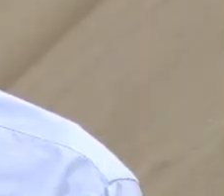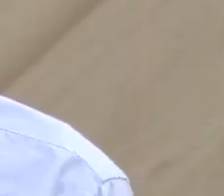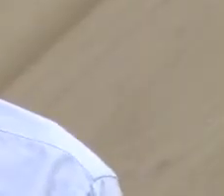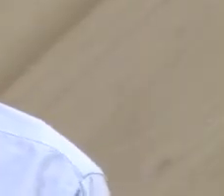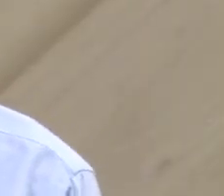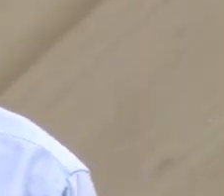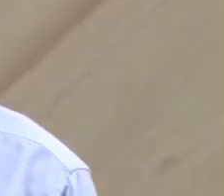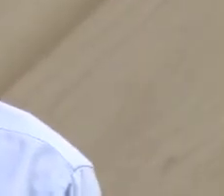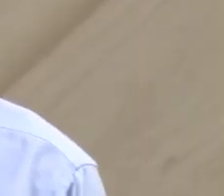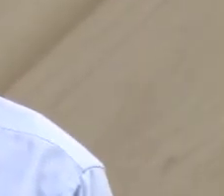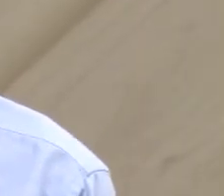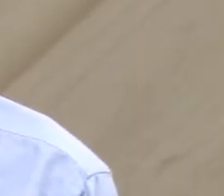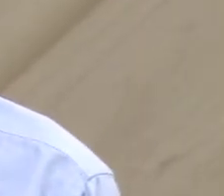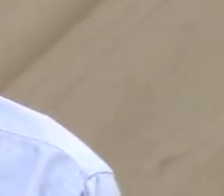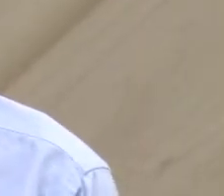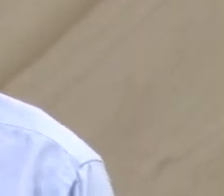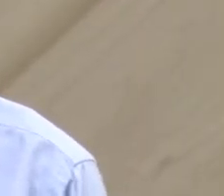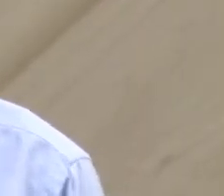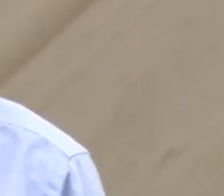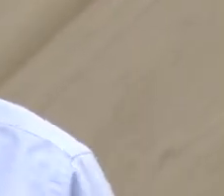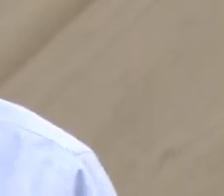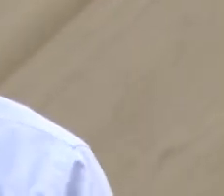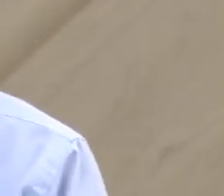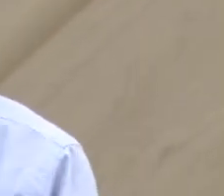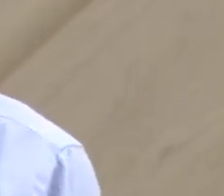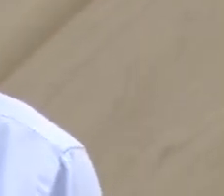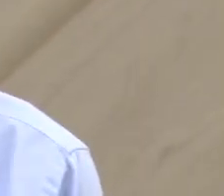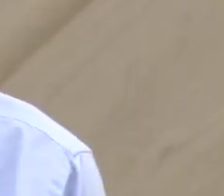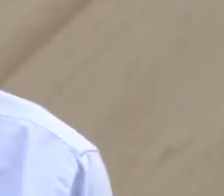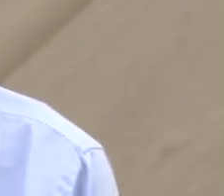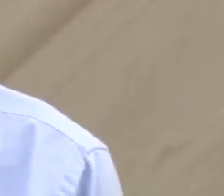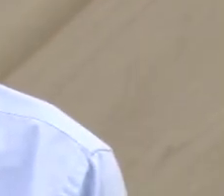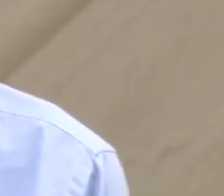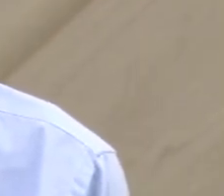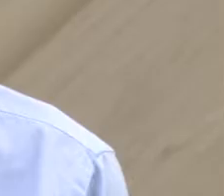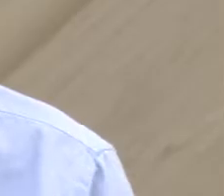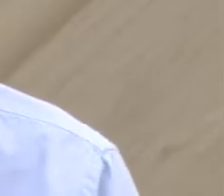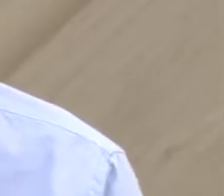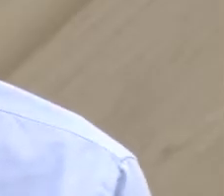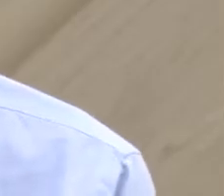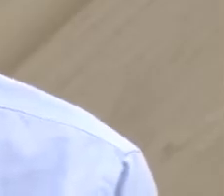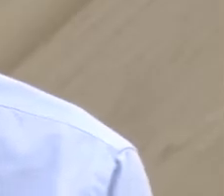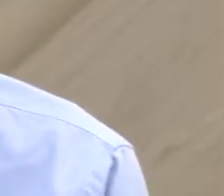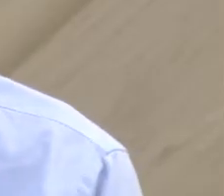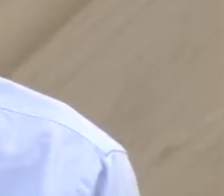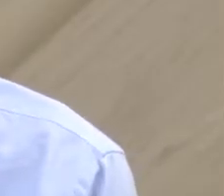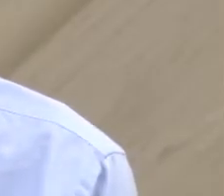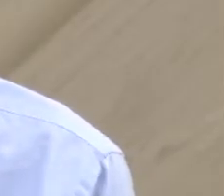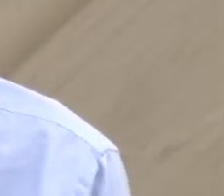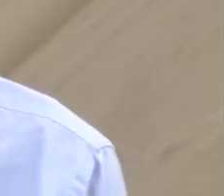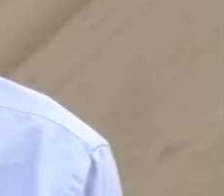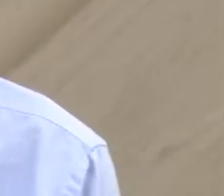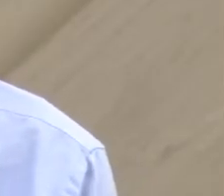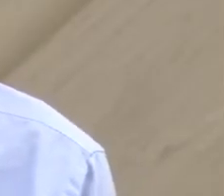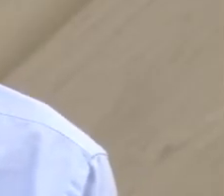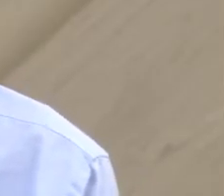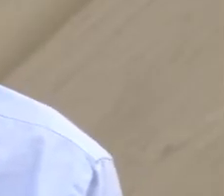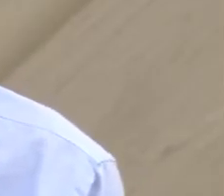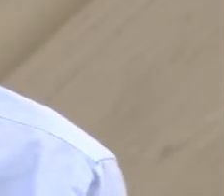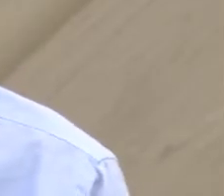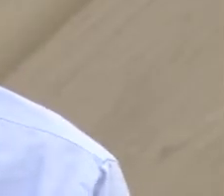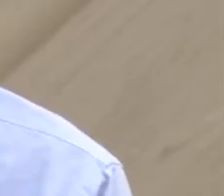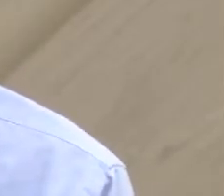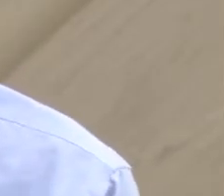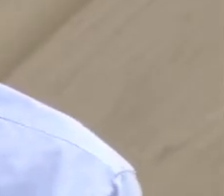Boa noite. Eu me sinto muito honrado da cidade que eu escolhi para morar, né, me homenagear desse jeito, numa competição